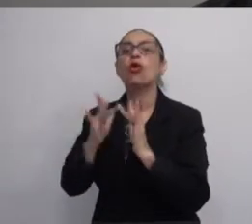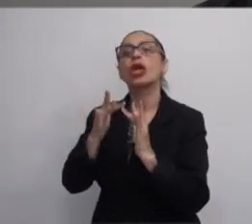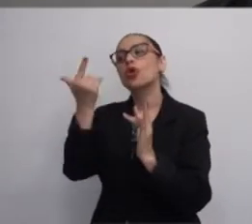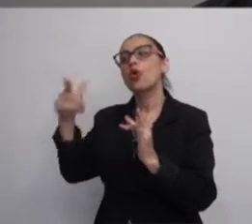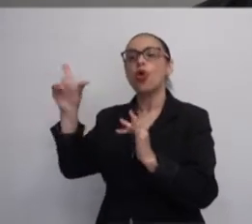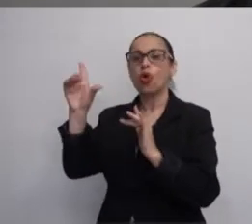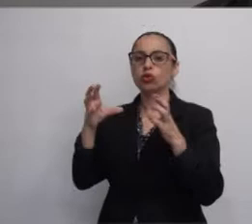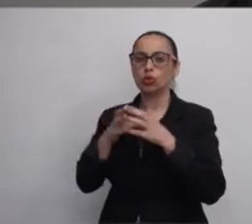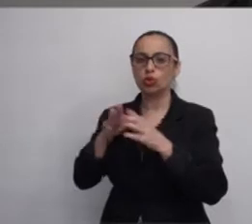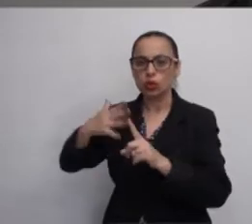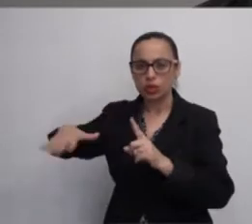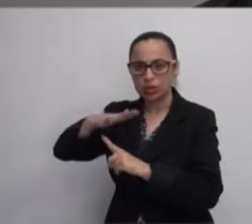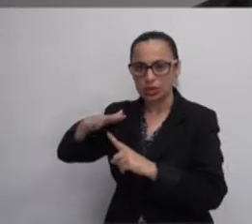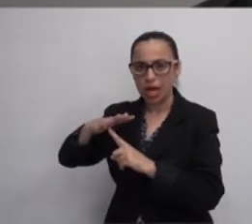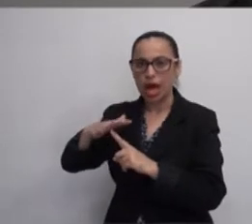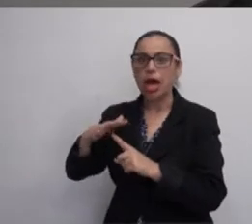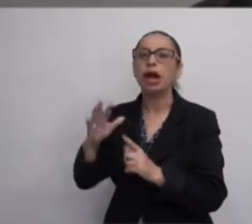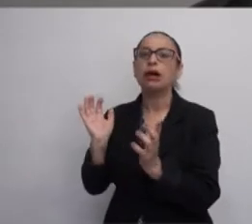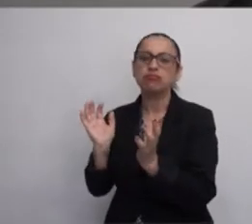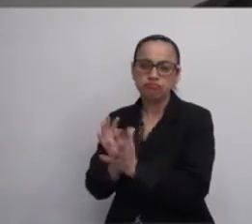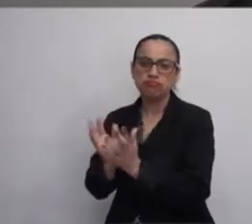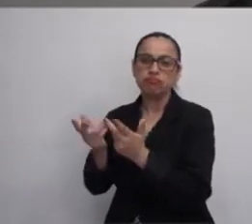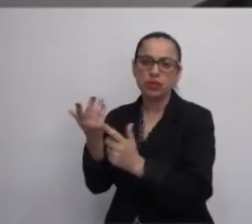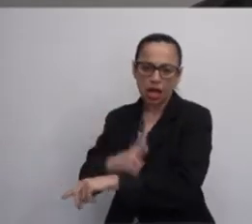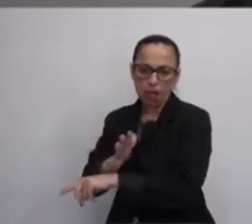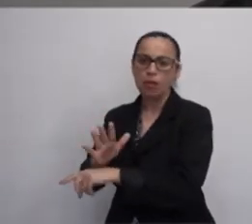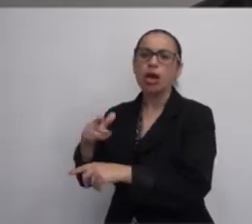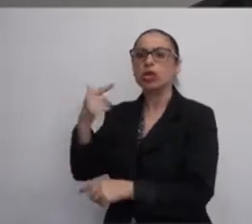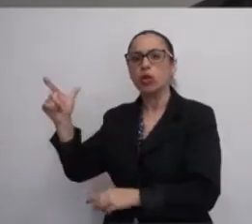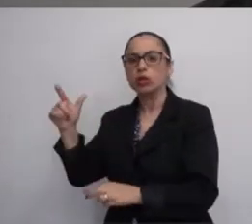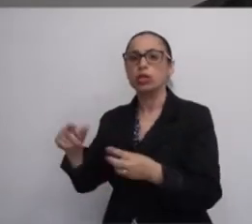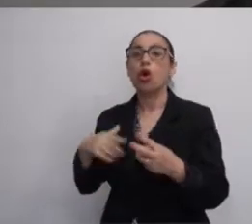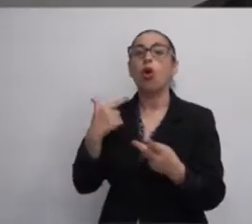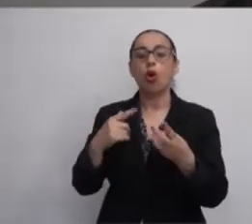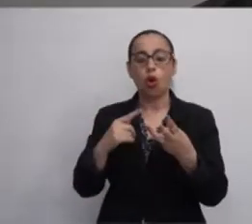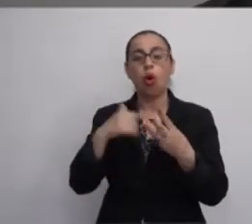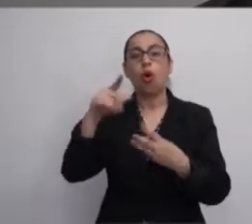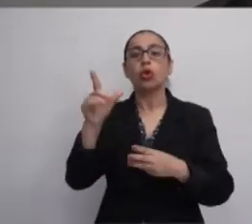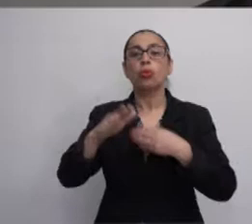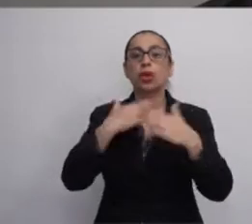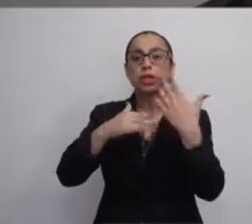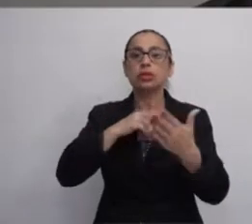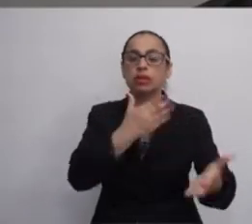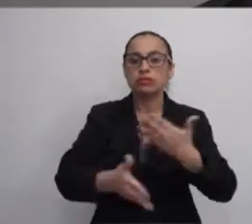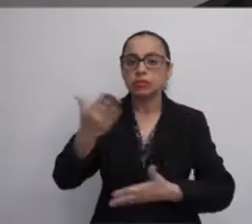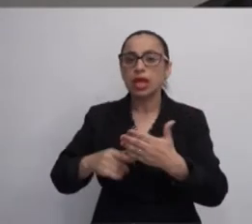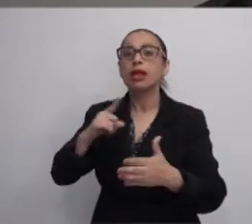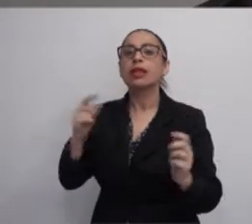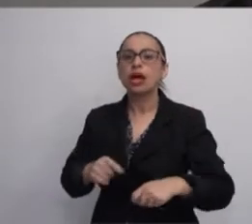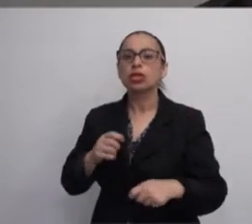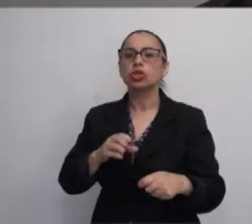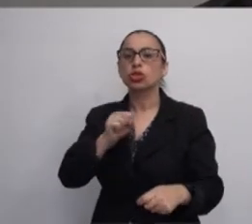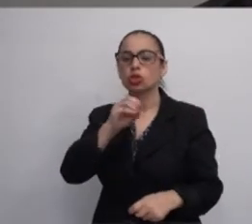grupos sociais, foros de treinamento, entre outros. Outro processo que envolve a socialização desenvolve a sociabilidade entre os